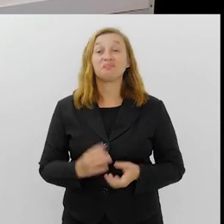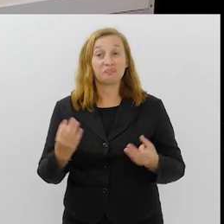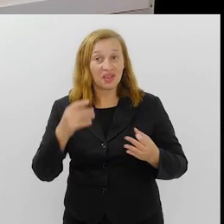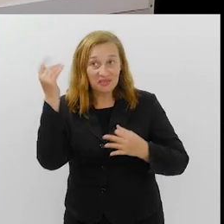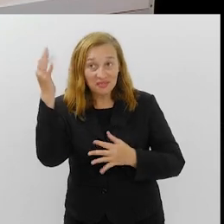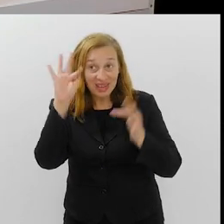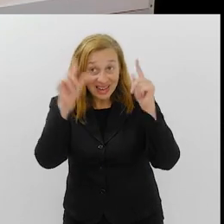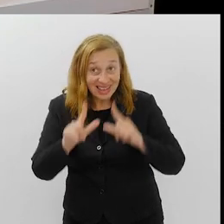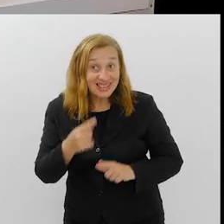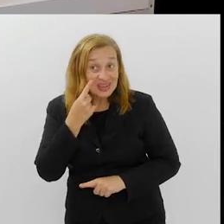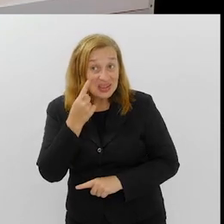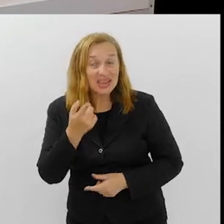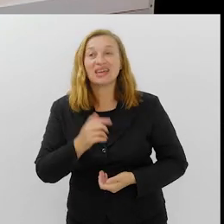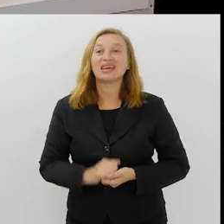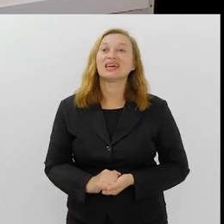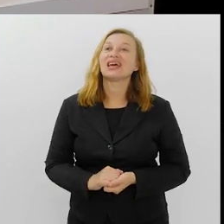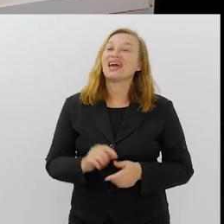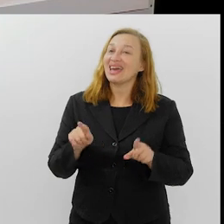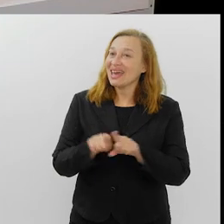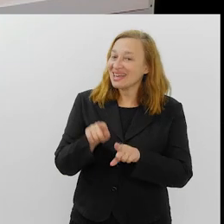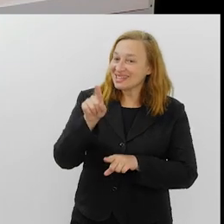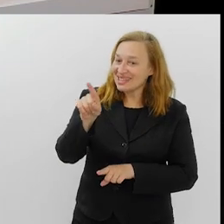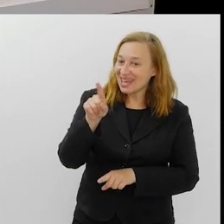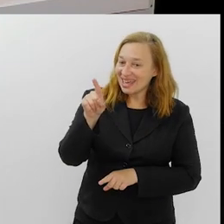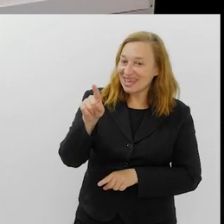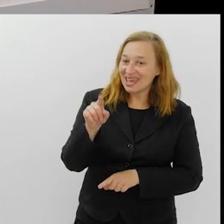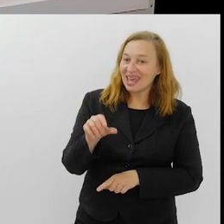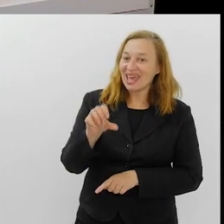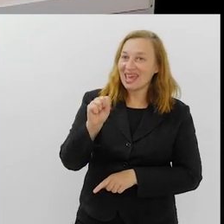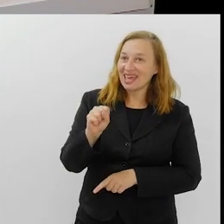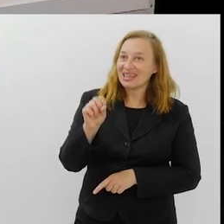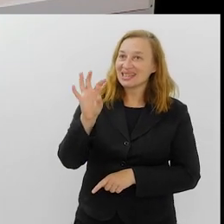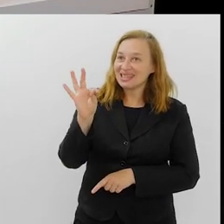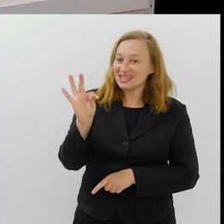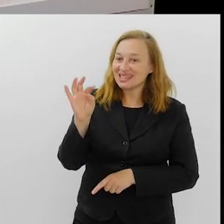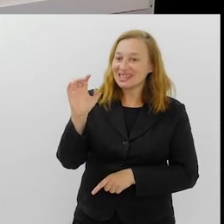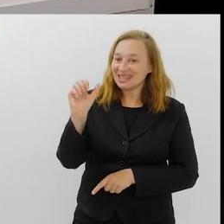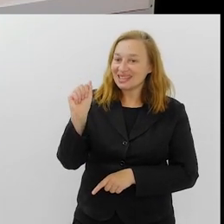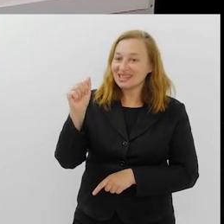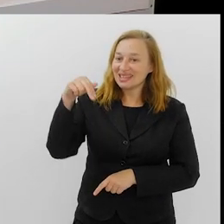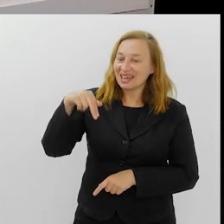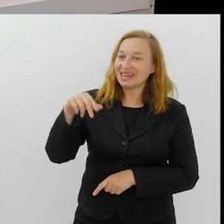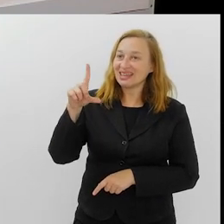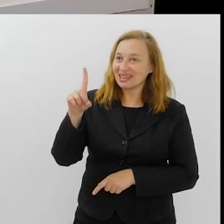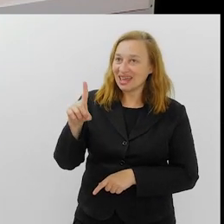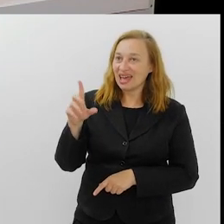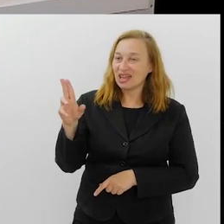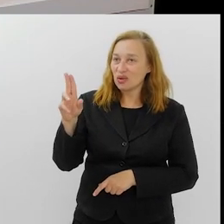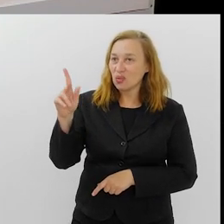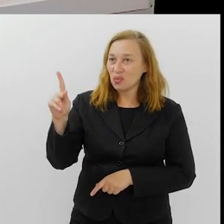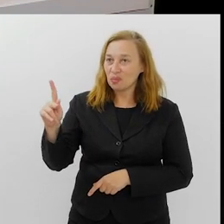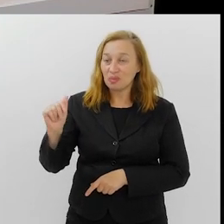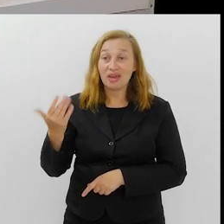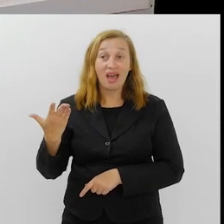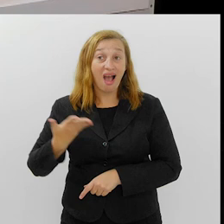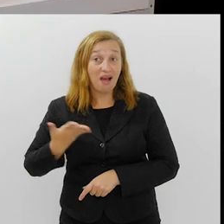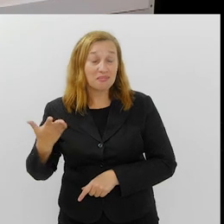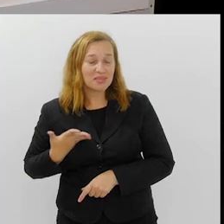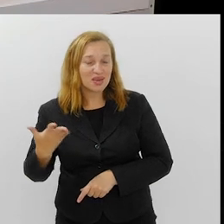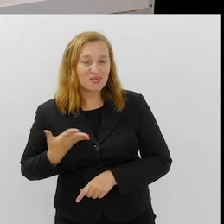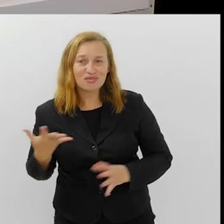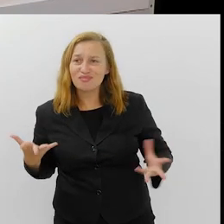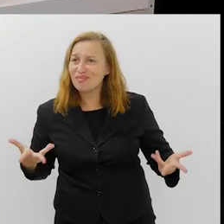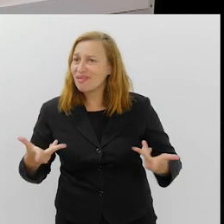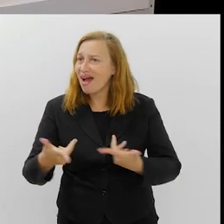É. Está feliz. Olha o encontra. estandarte de ouro. Olha peso dessa foto. Essa é uma foto maravilhosa. Os amigos muito